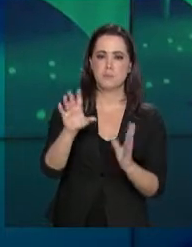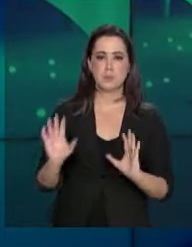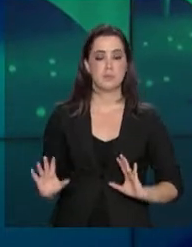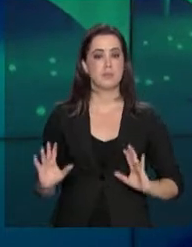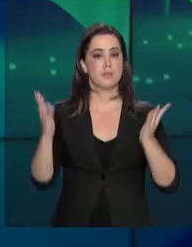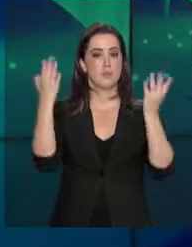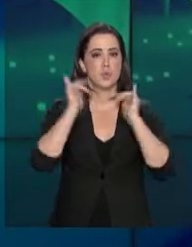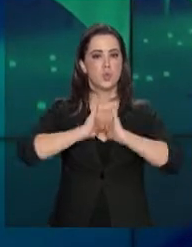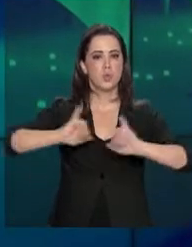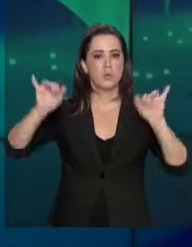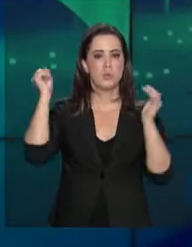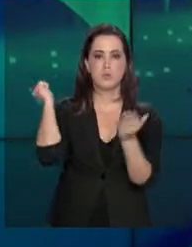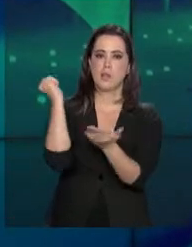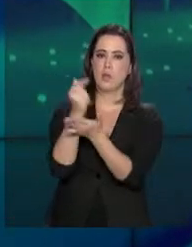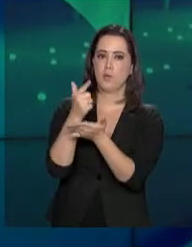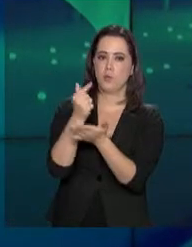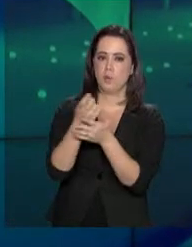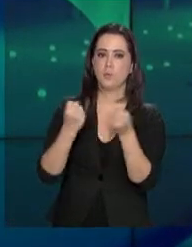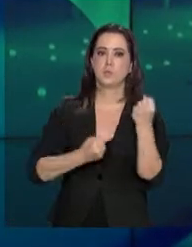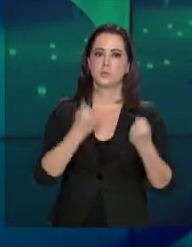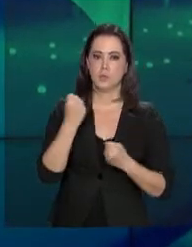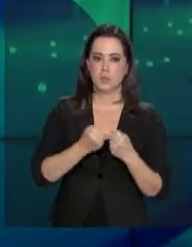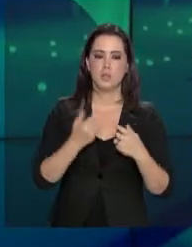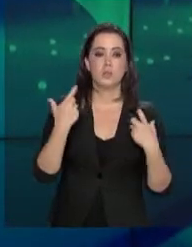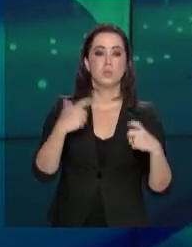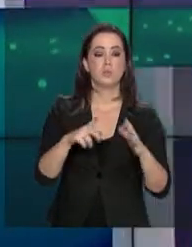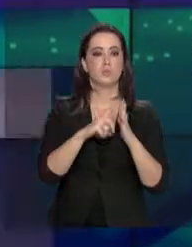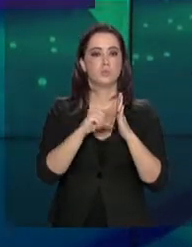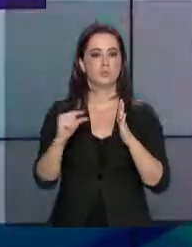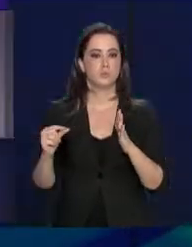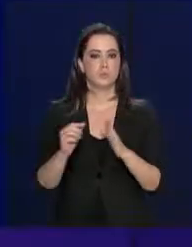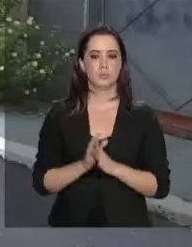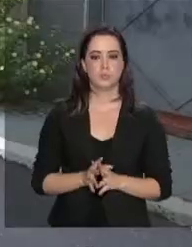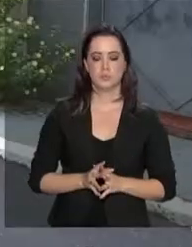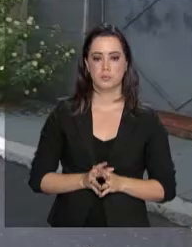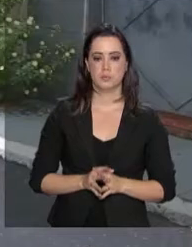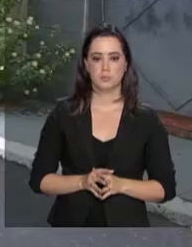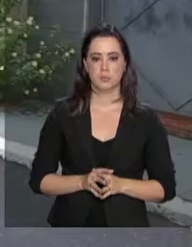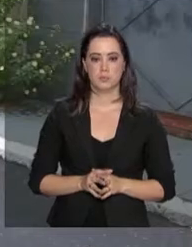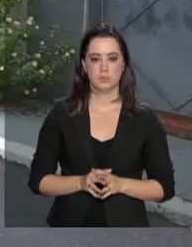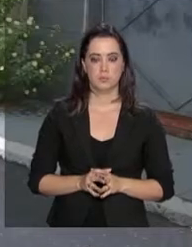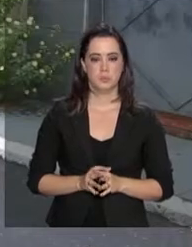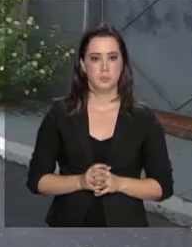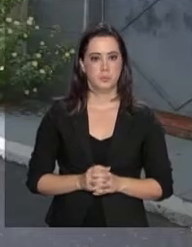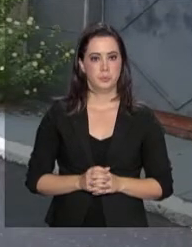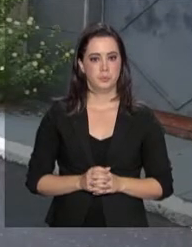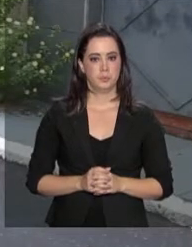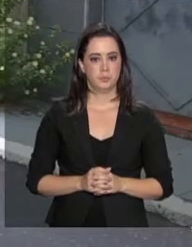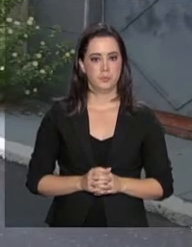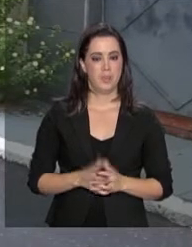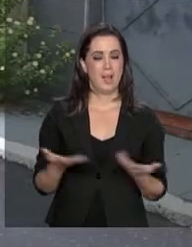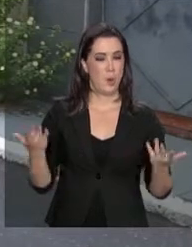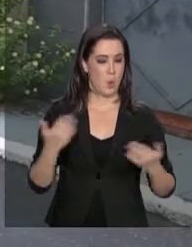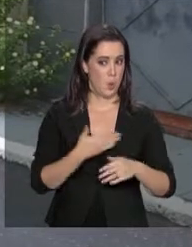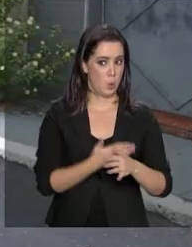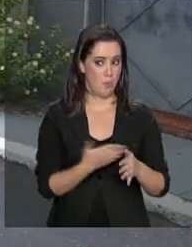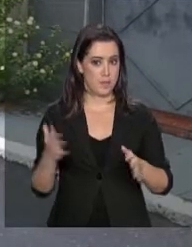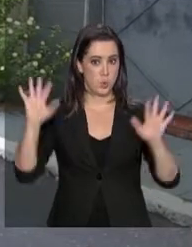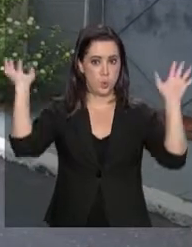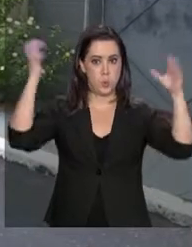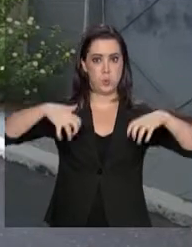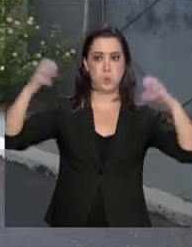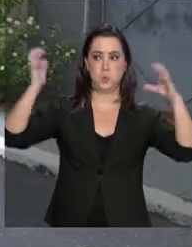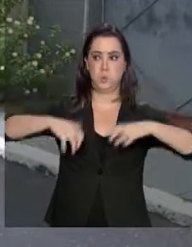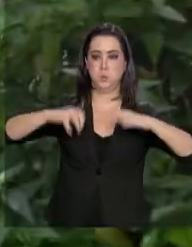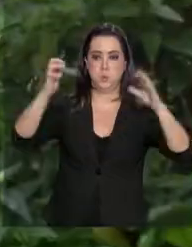cerimônia de anúncio da aquisição dos veículos no Palácio do Planalto. Com a temporada de chuvas em várias